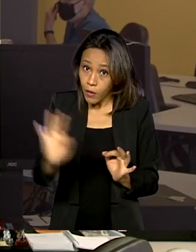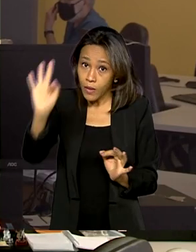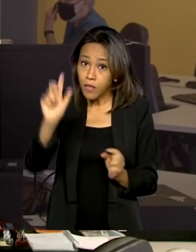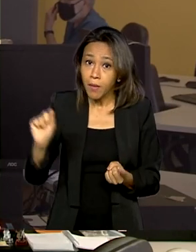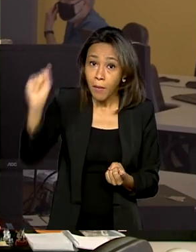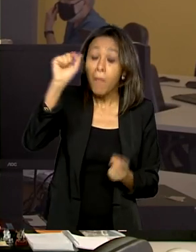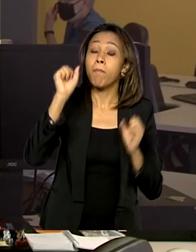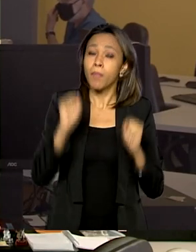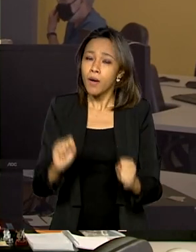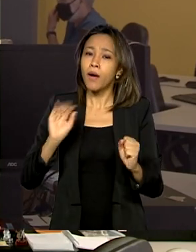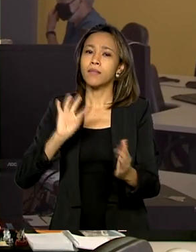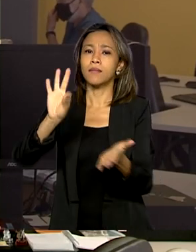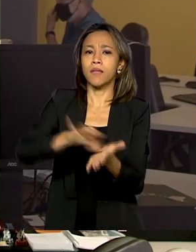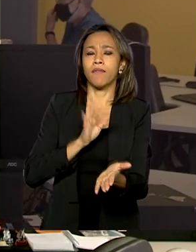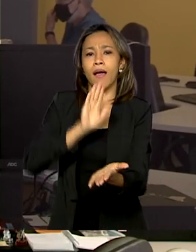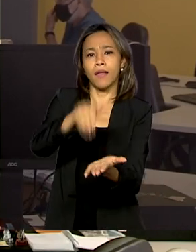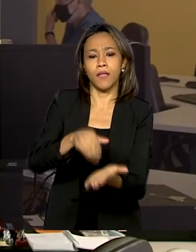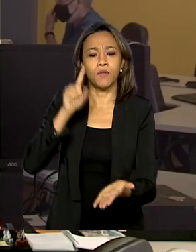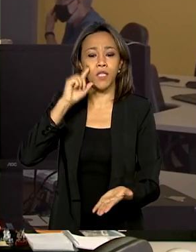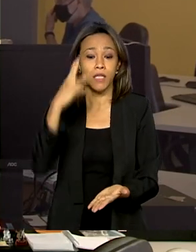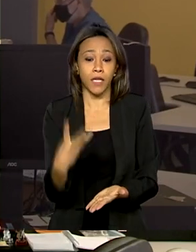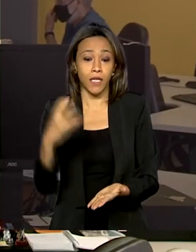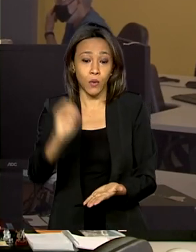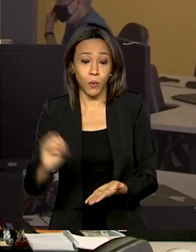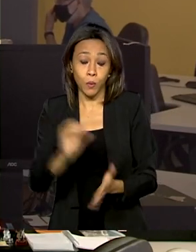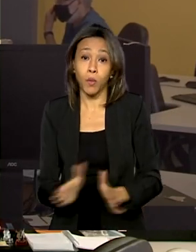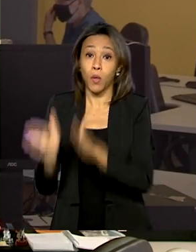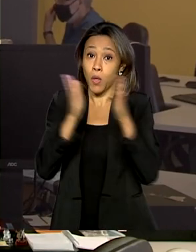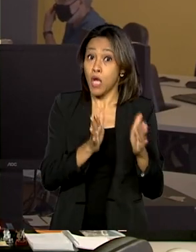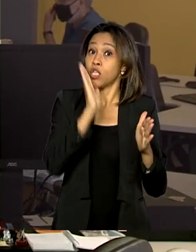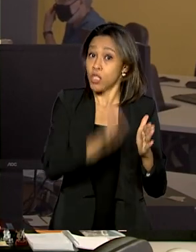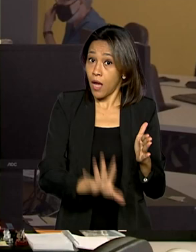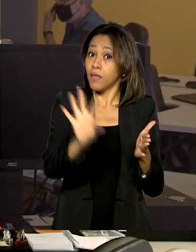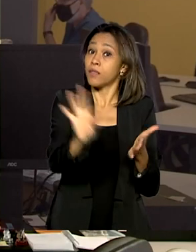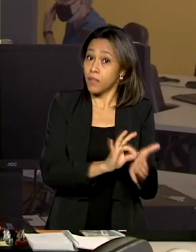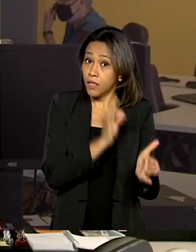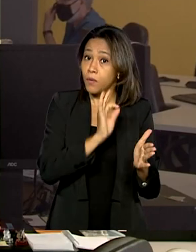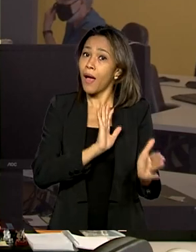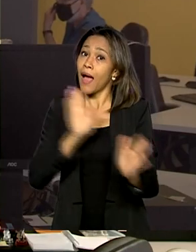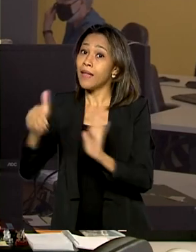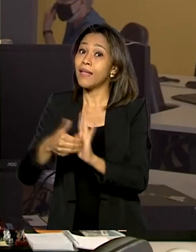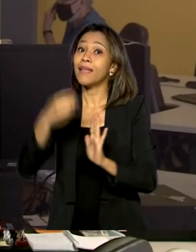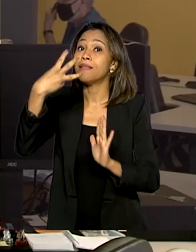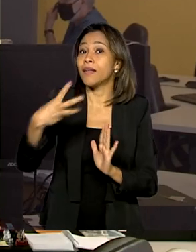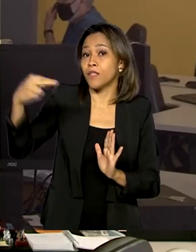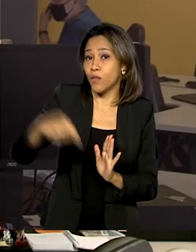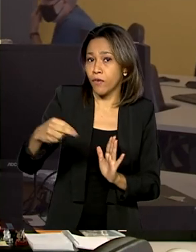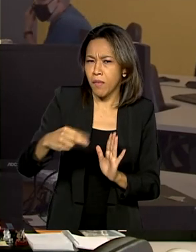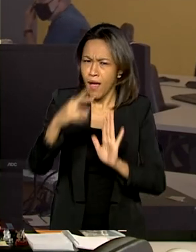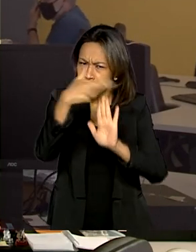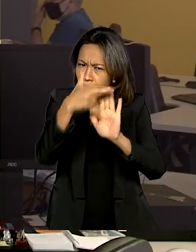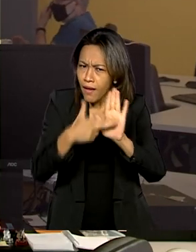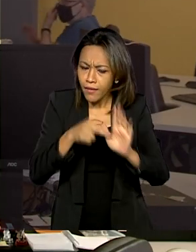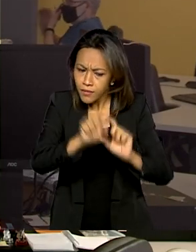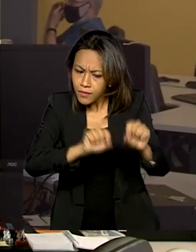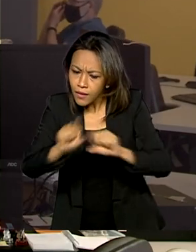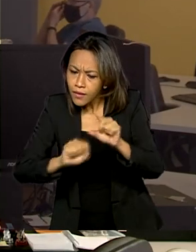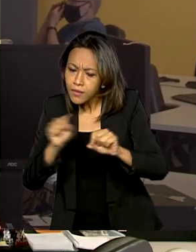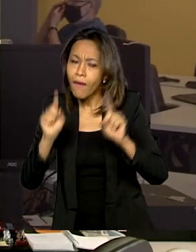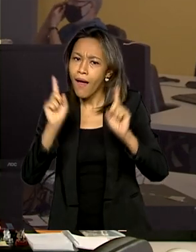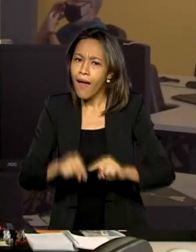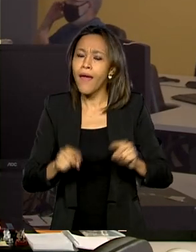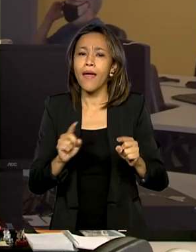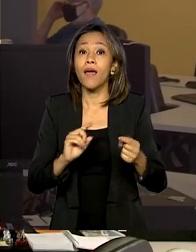inscrever até o dia 13 de outubro. Já os matriculados terão prazo até 13 de novembro. O critério de seleção é de acordo com a